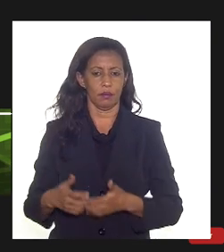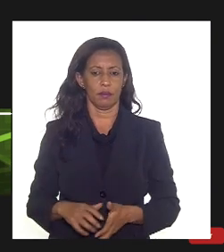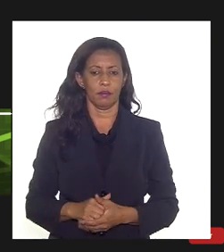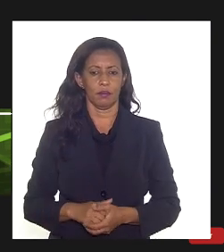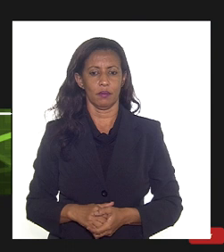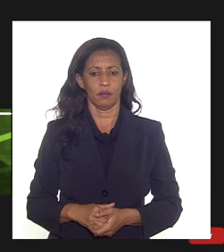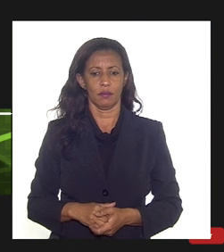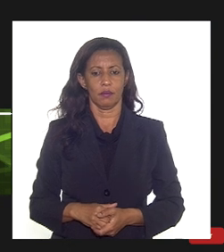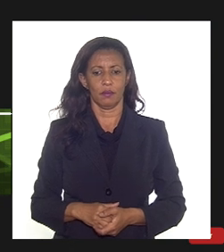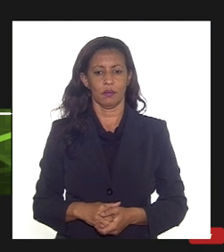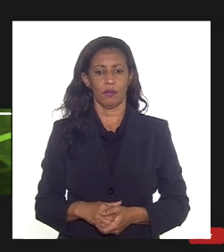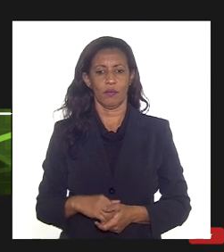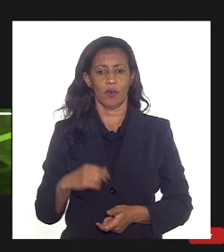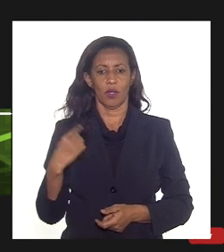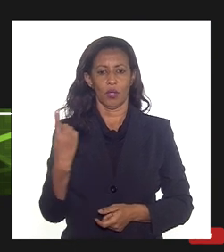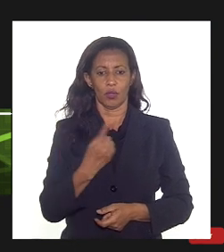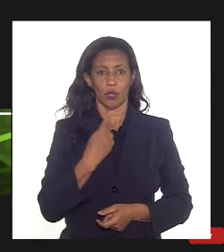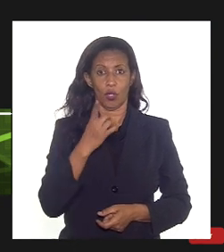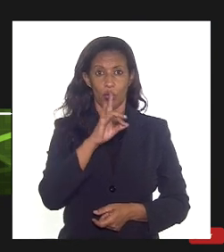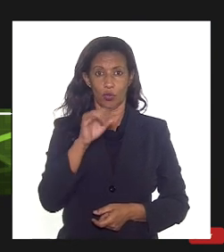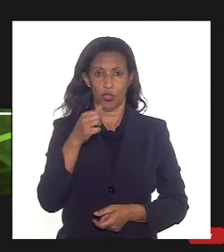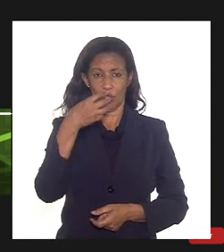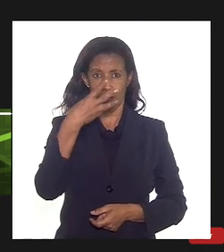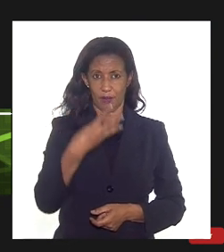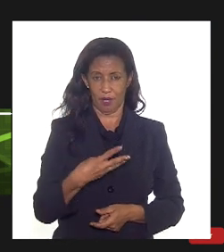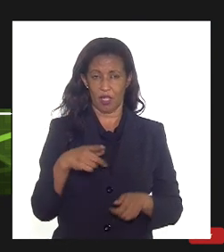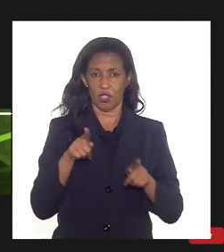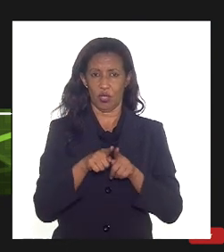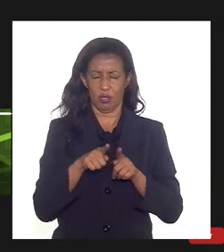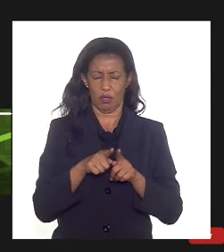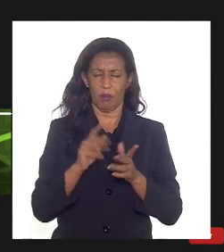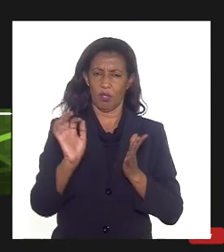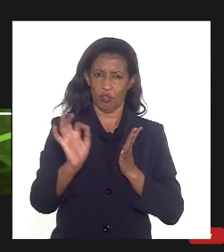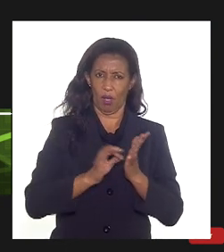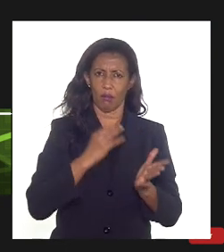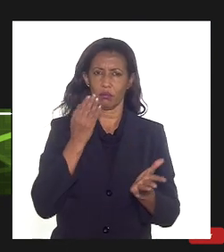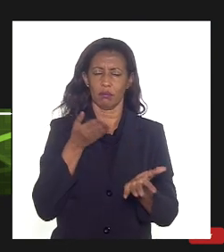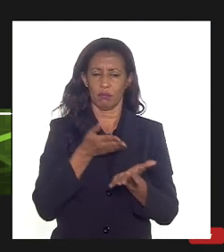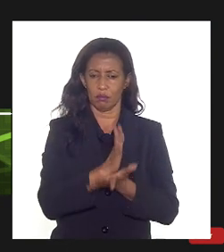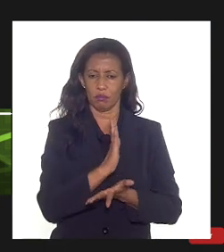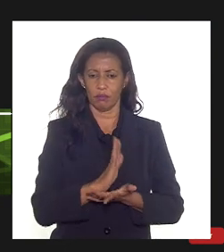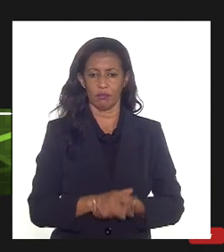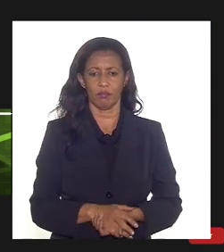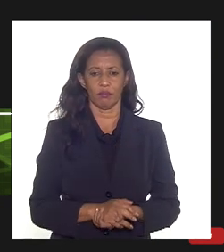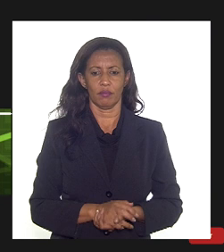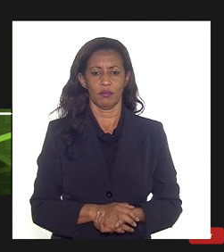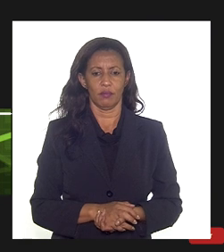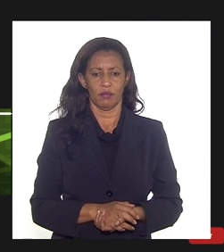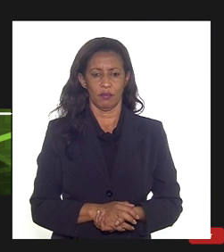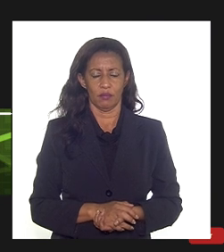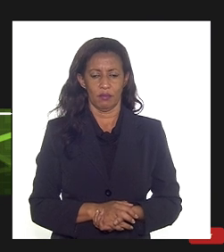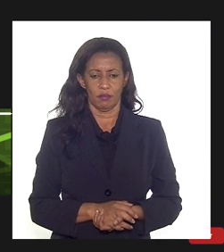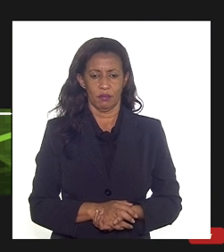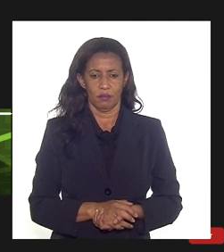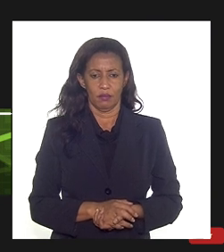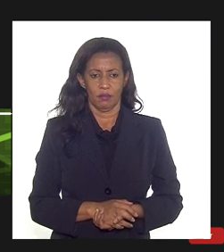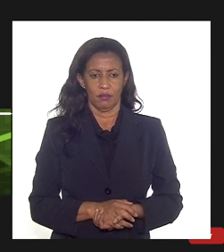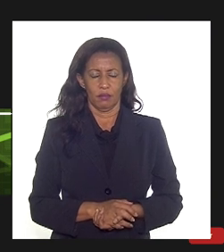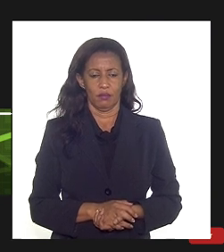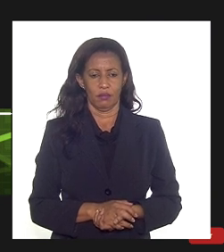nós então no dia 3 aprovamos e estamos em negociações lá com os clientes para poder ao longo dos próximos meses